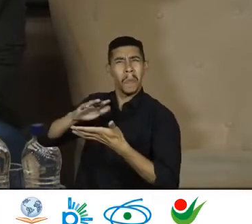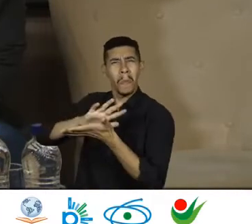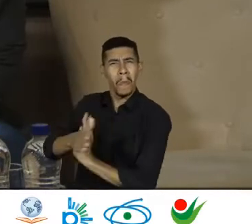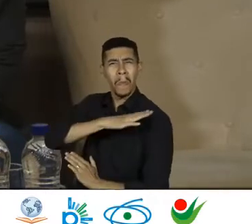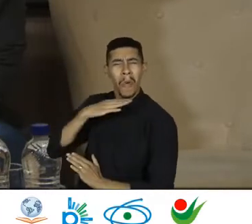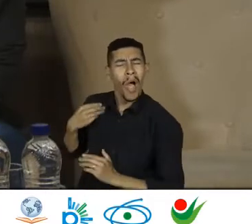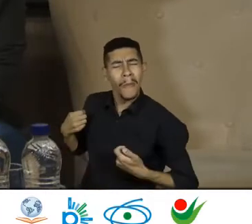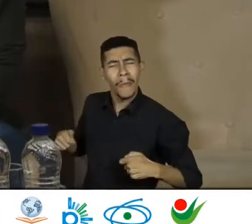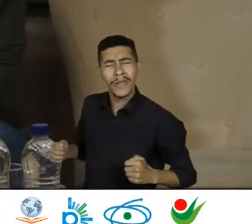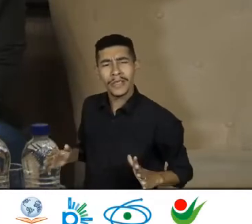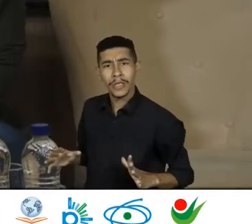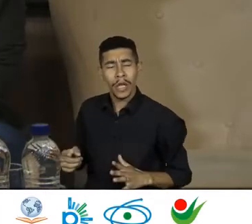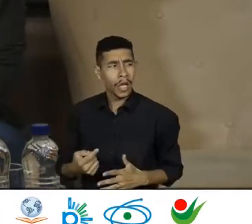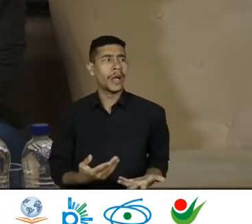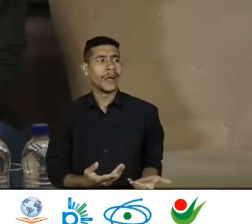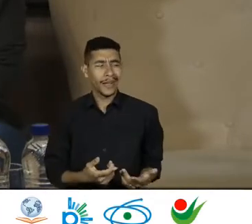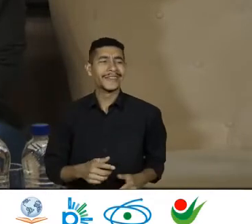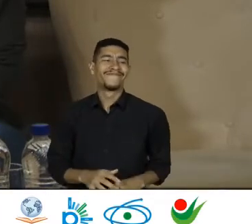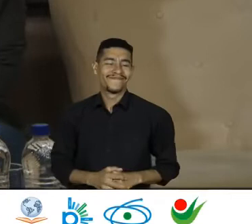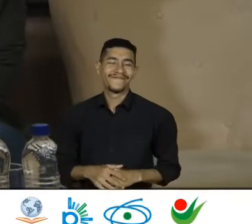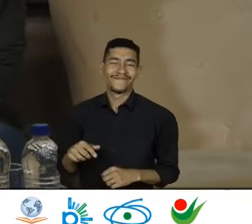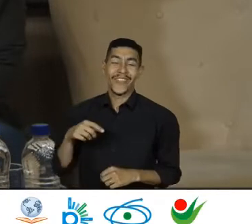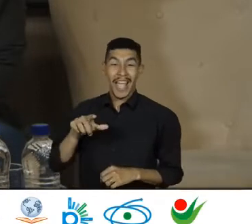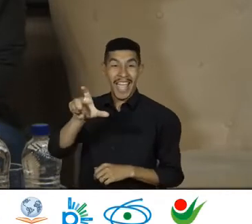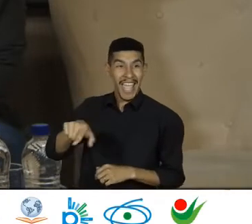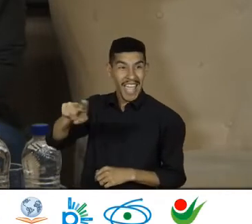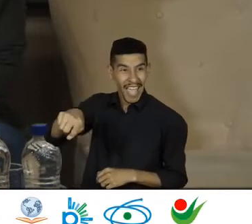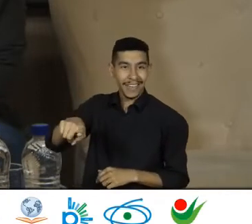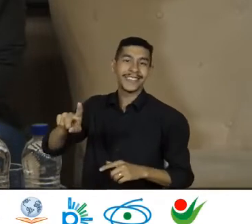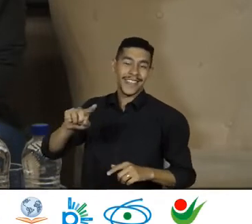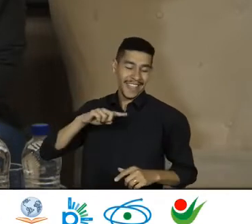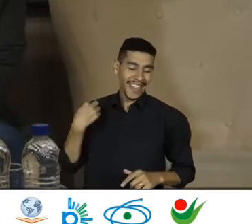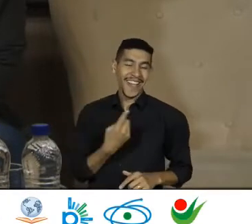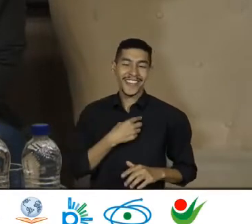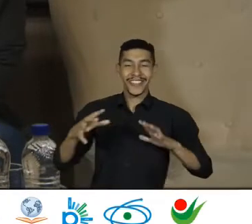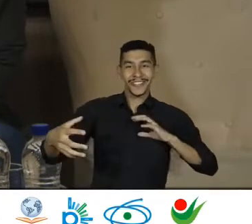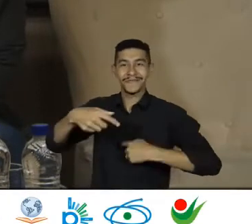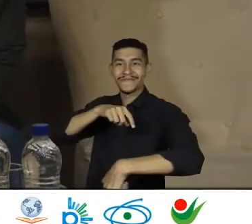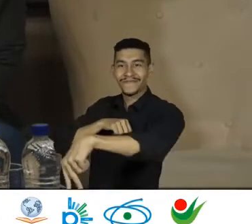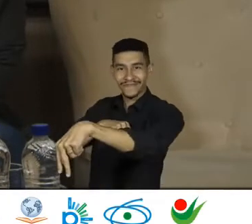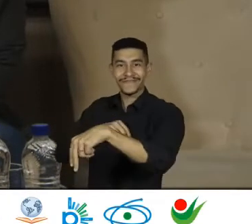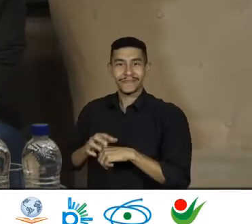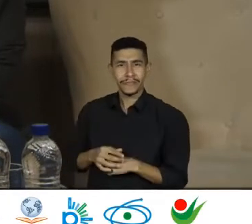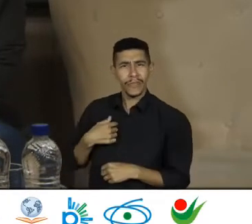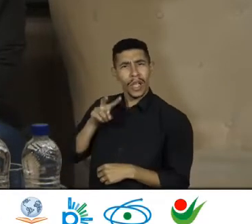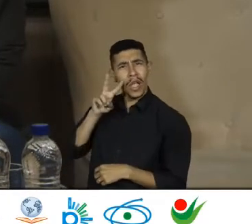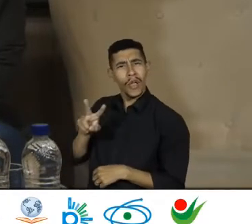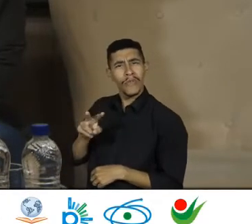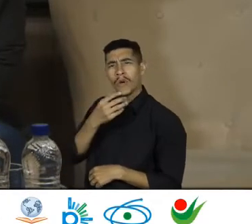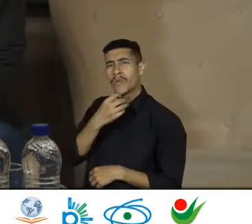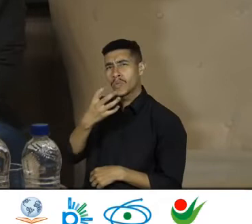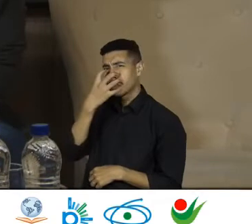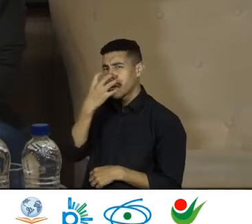Era em nós que ele pensava, minha querida Era em nós que ele pensava Eu vi um puto com um casaco preso Com